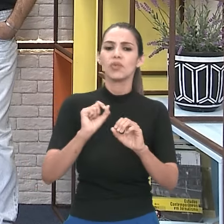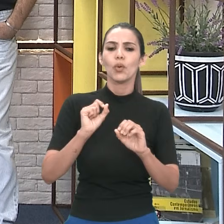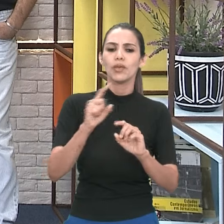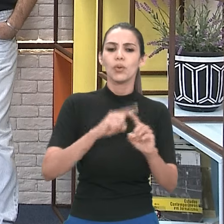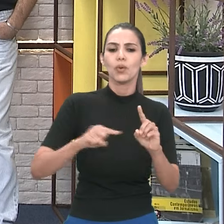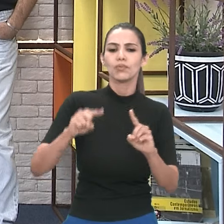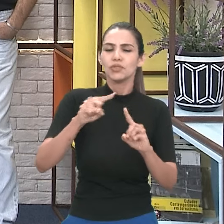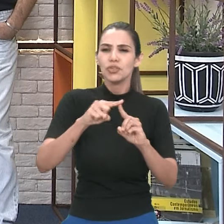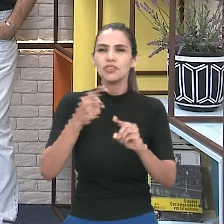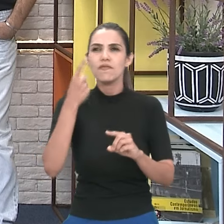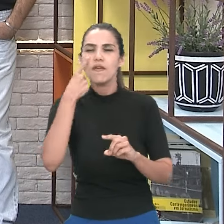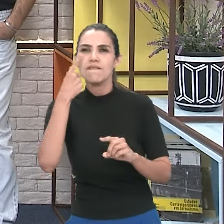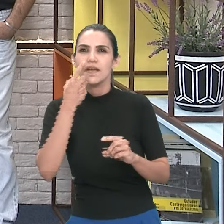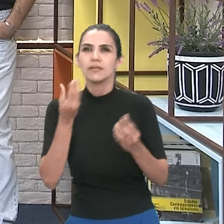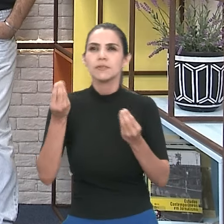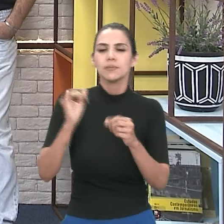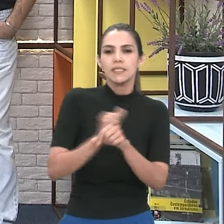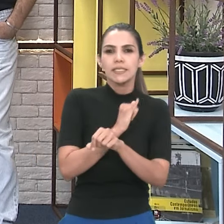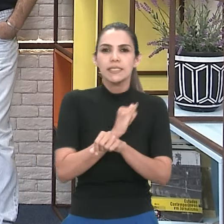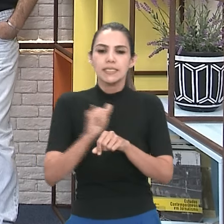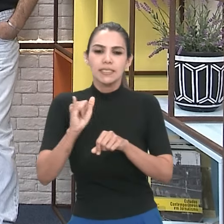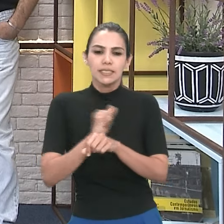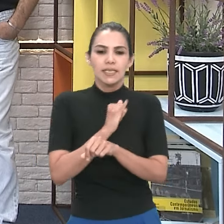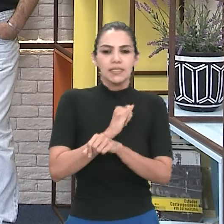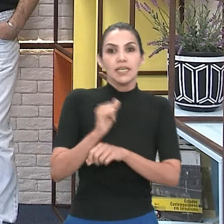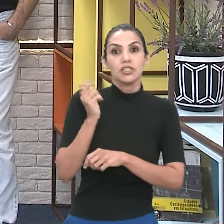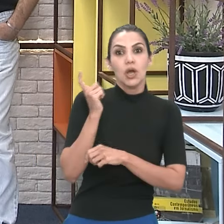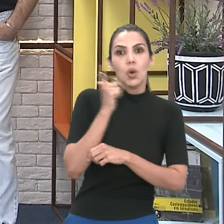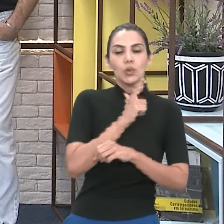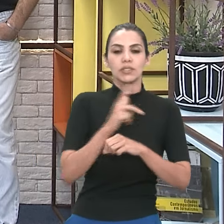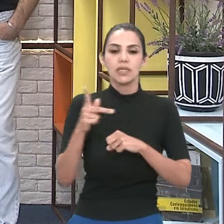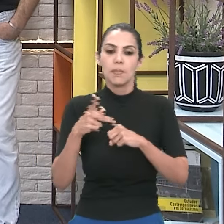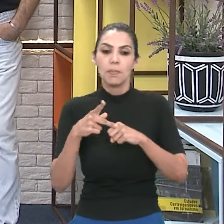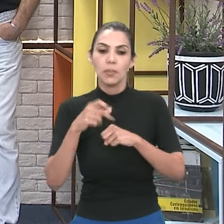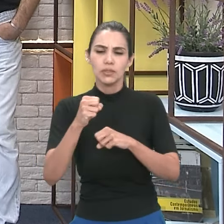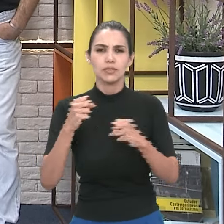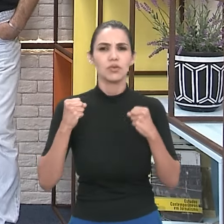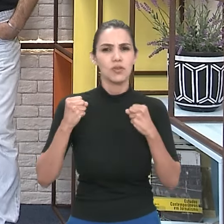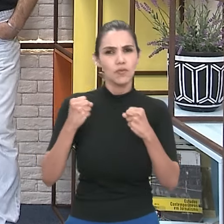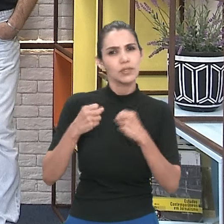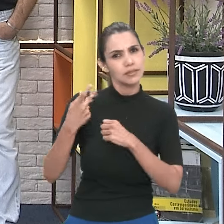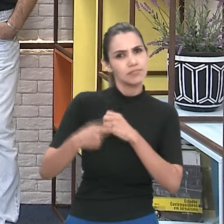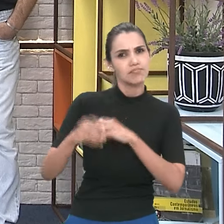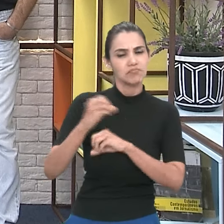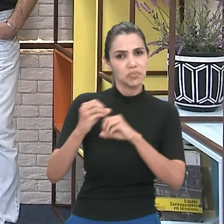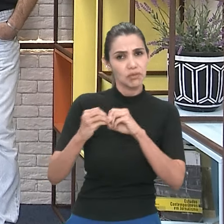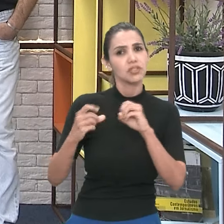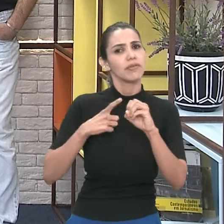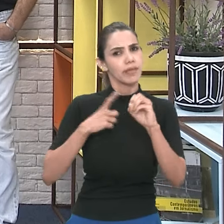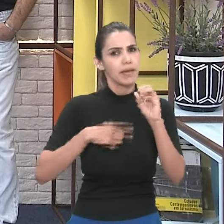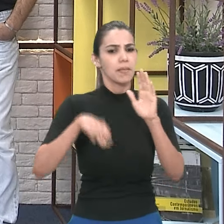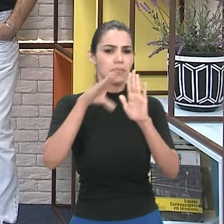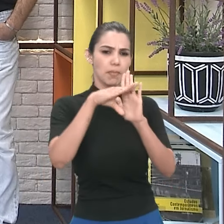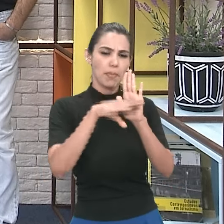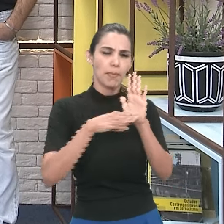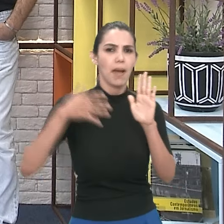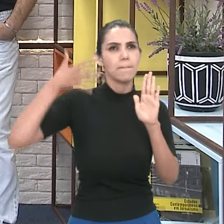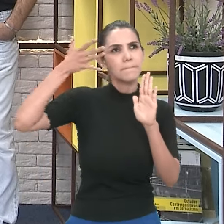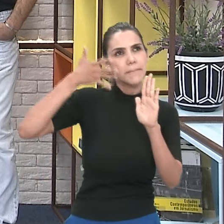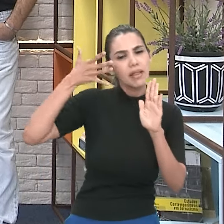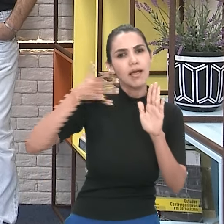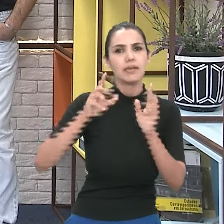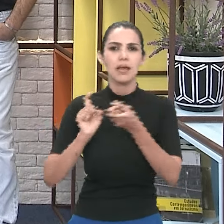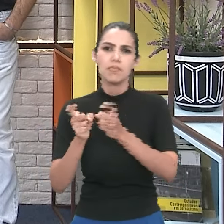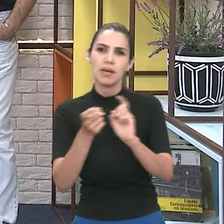caminhos para fortalecer a pós-graduação na universidade e conta com uma ampla programação composta por palestras, mesas